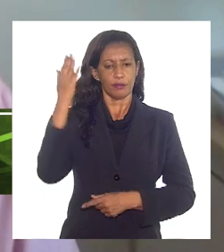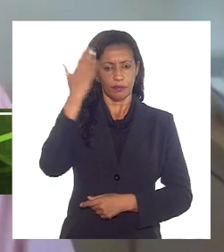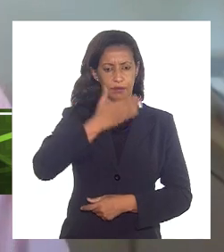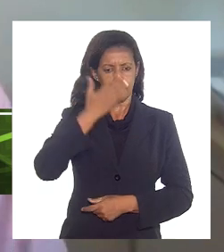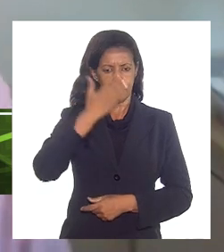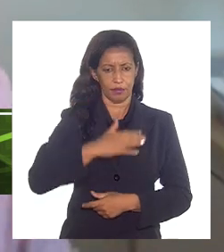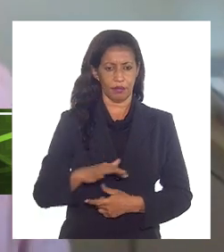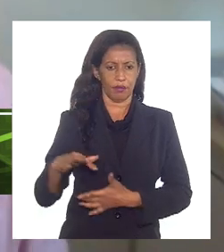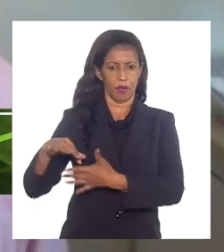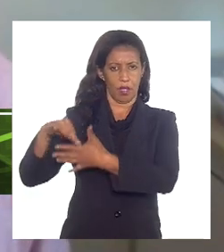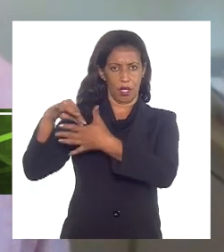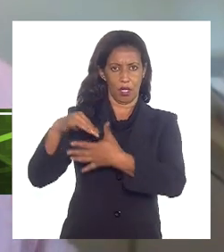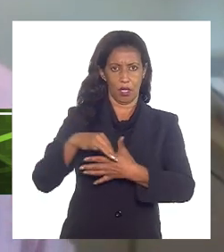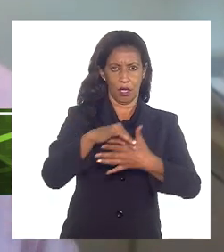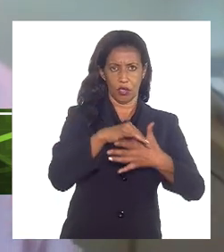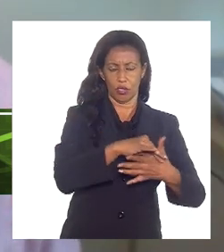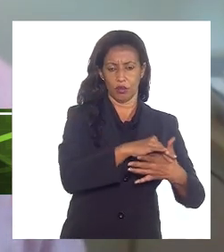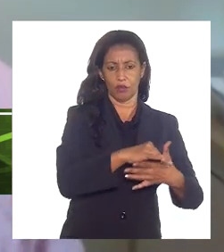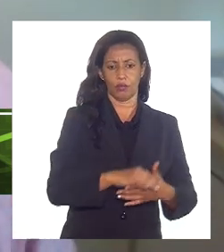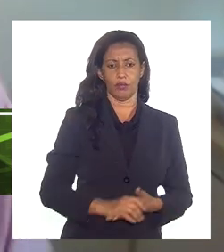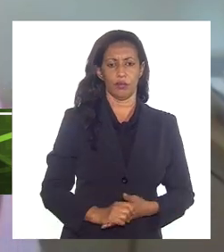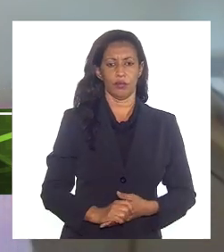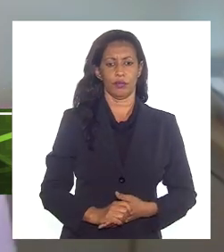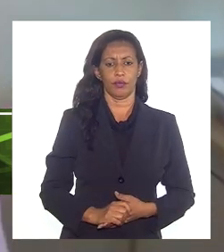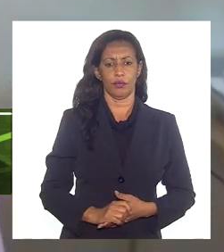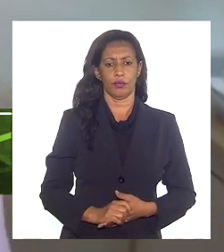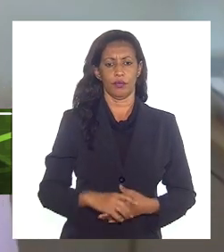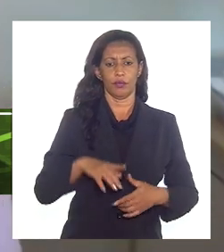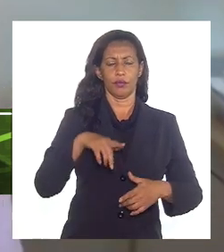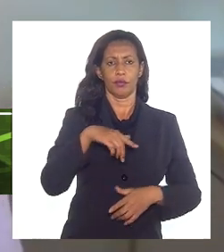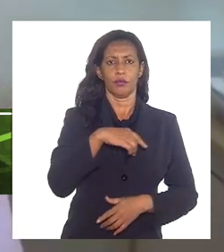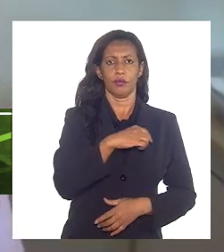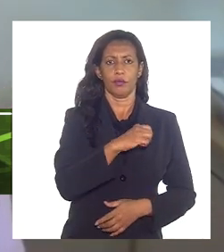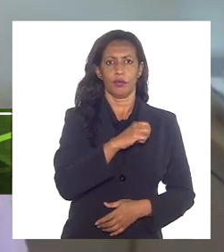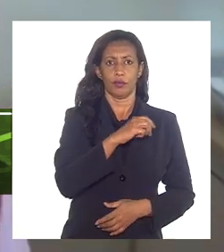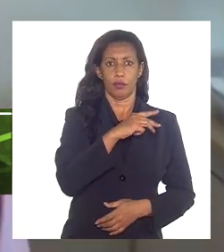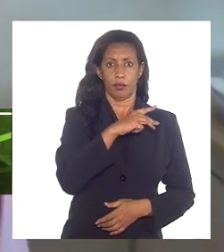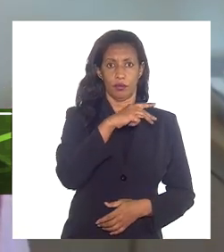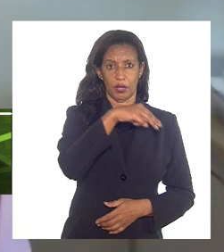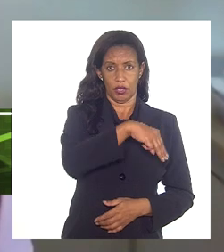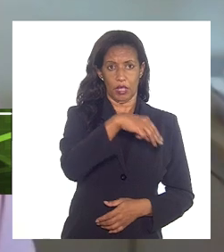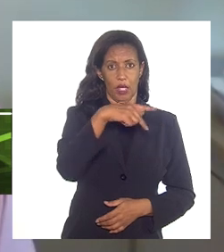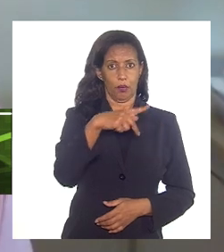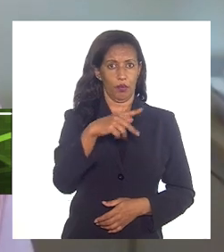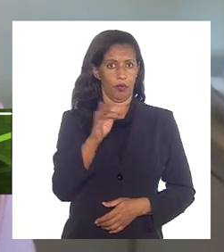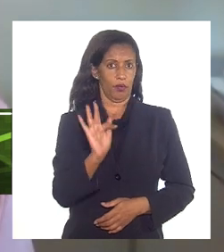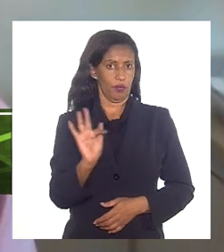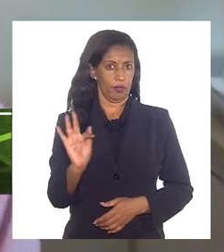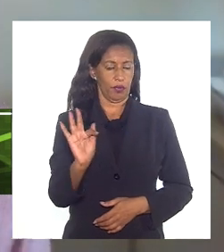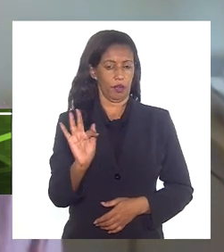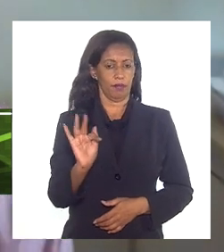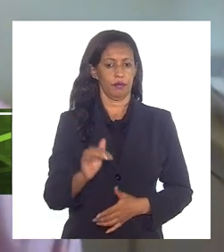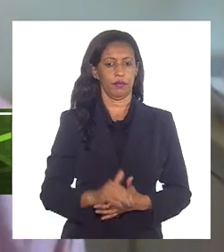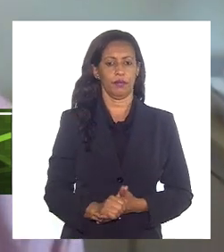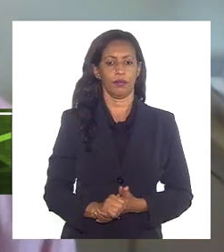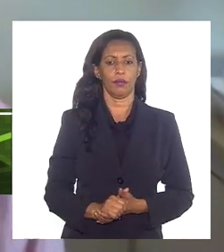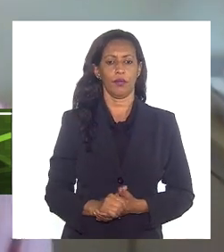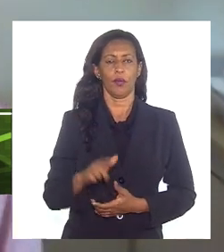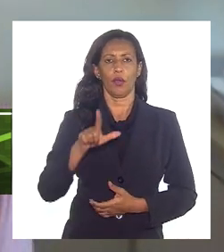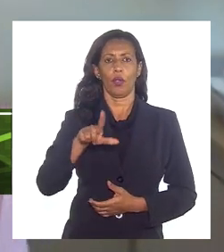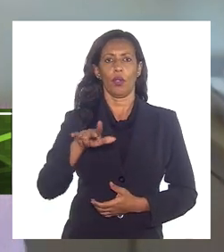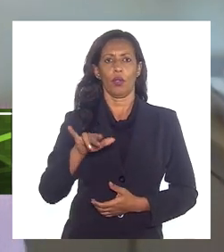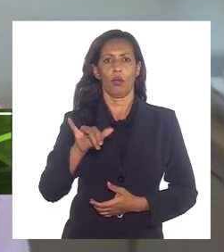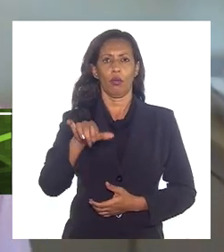representando o Ministério Público Federal, do procurador Luiz